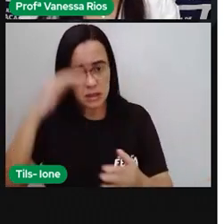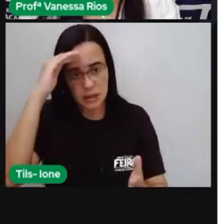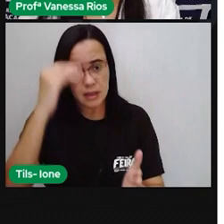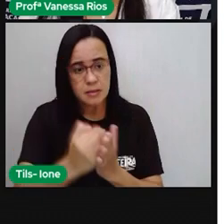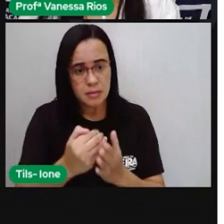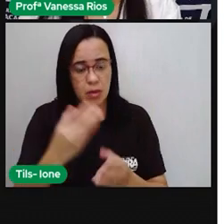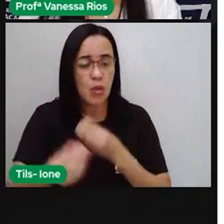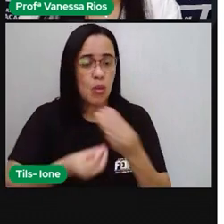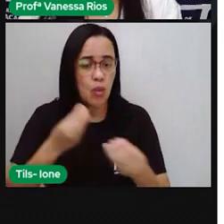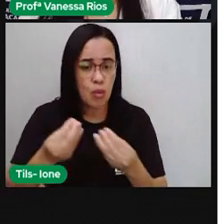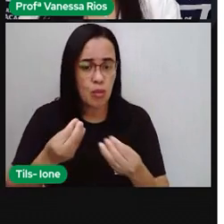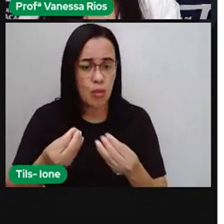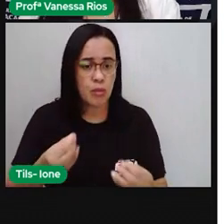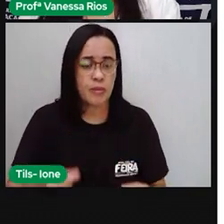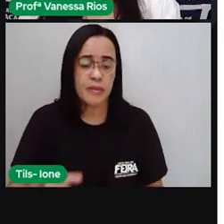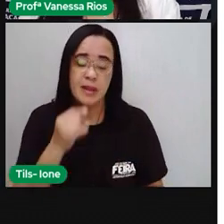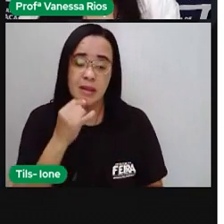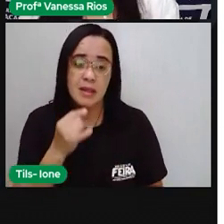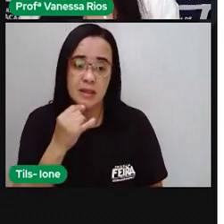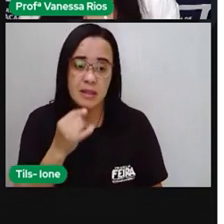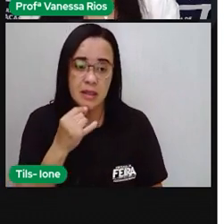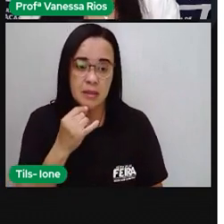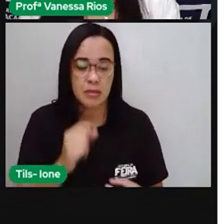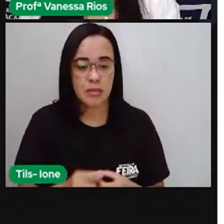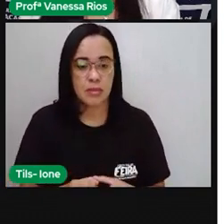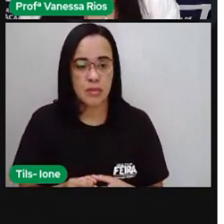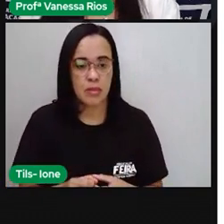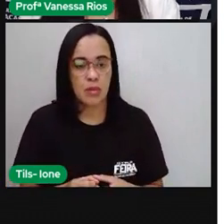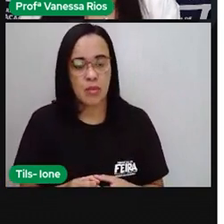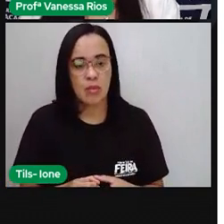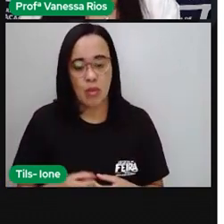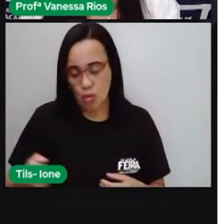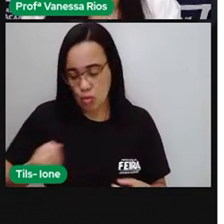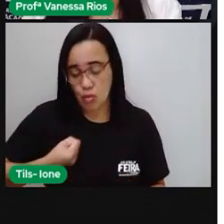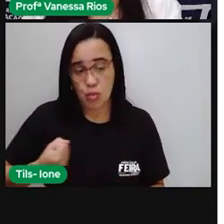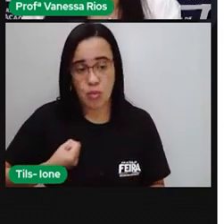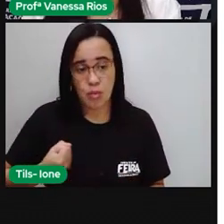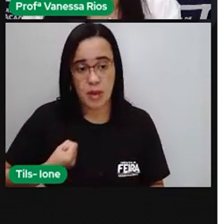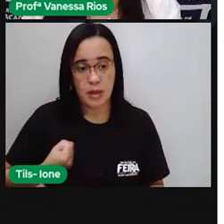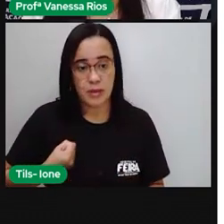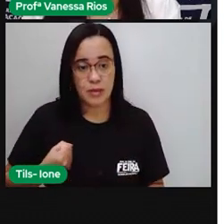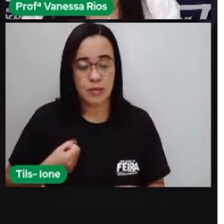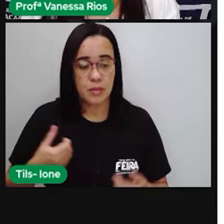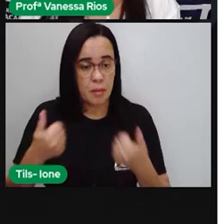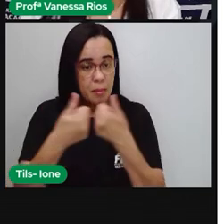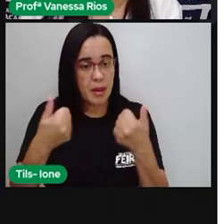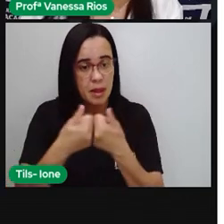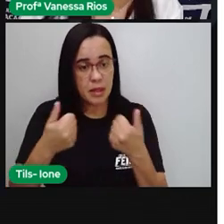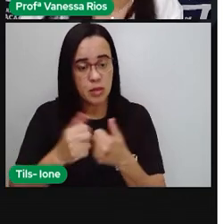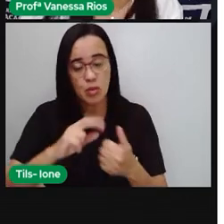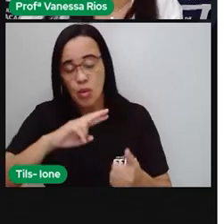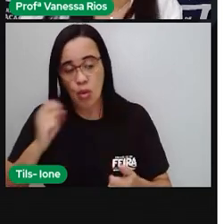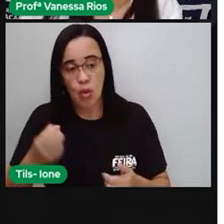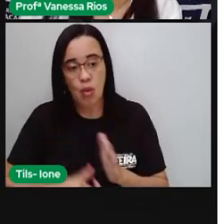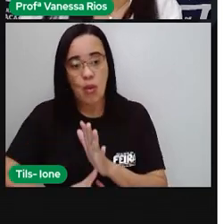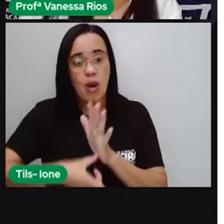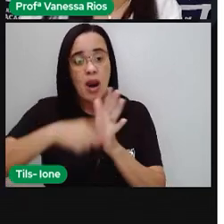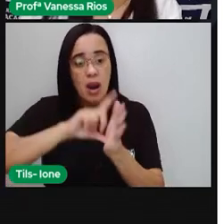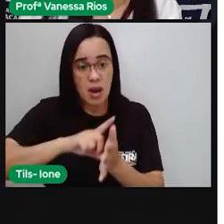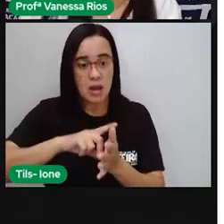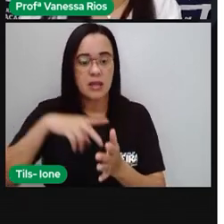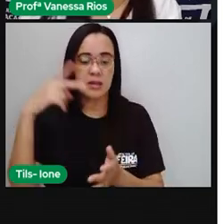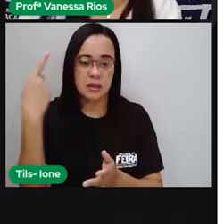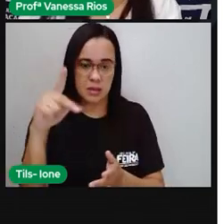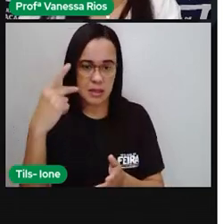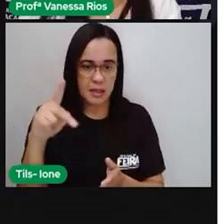o número 13, então eu tenho que observar o número que está, ó, antes dele, que seria o 7. Se eu quero arredondar o que